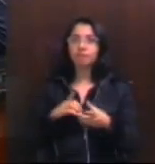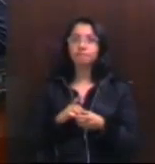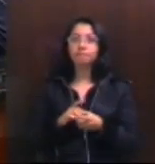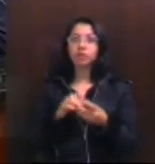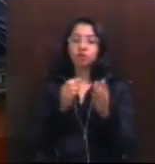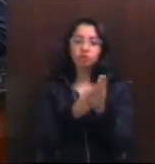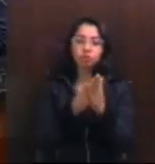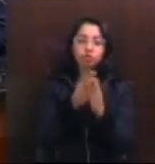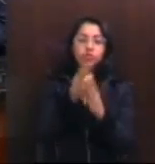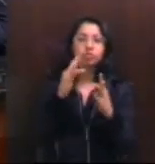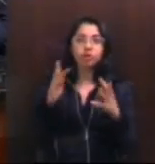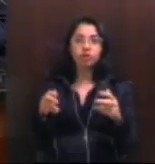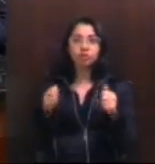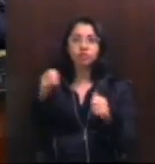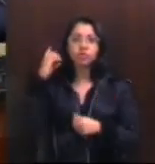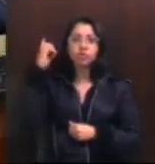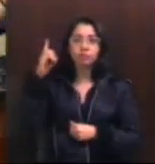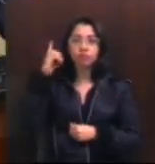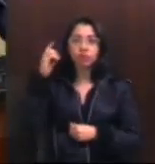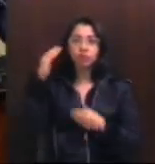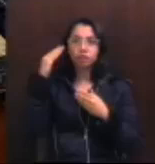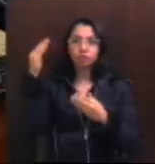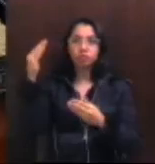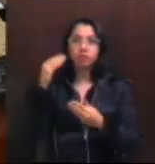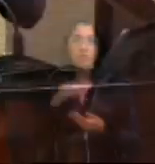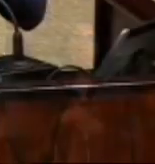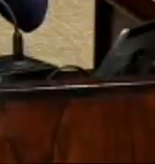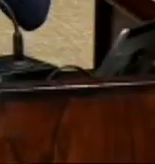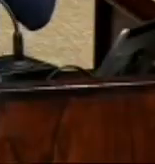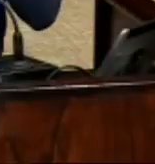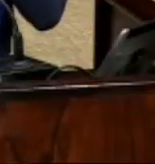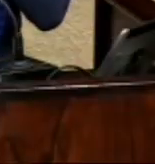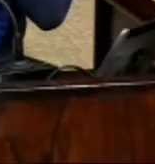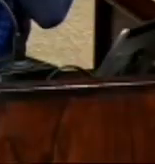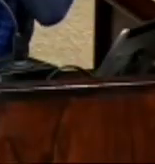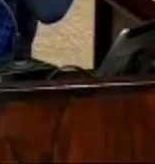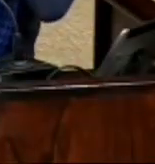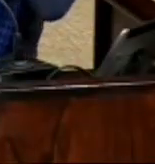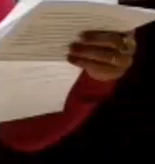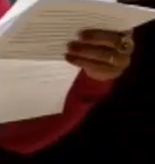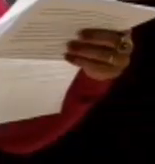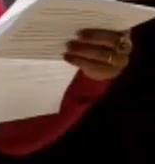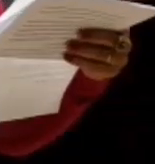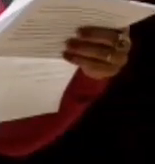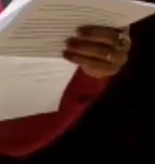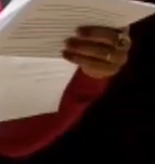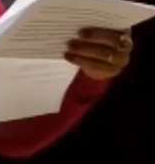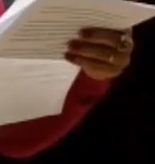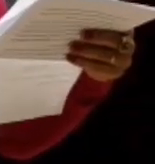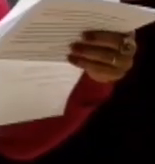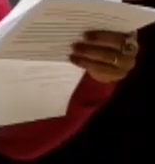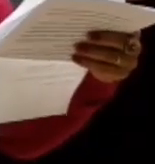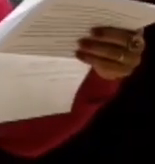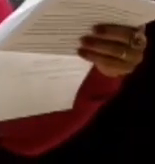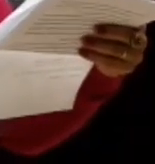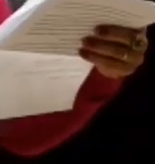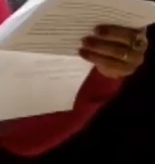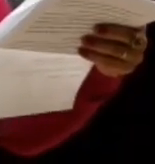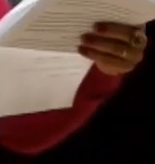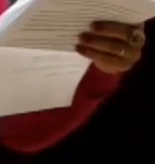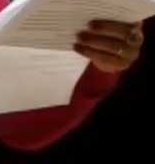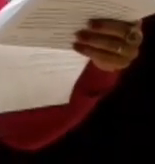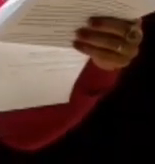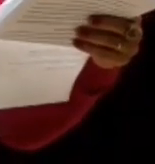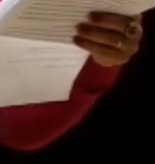perpasse a todos. Deputada Estela, me concedo uma parte. Obrigada, deputada Manuela. Primeiro, cumprimentar o presidente em exercício, deputada Dilson